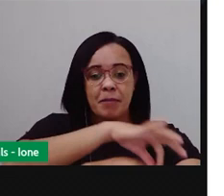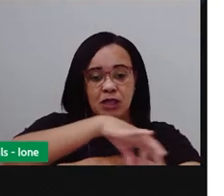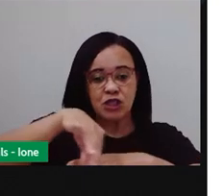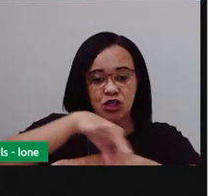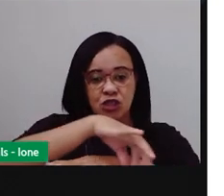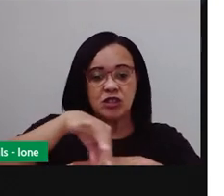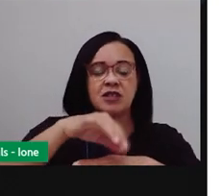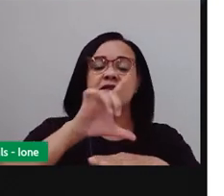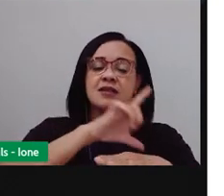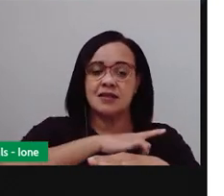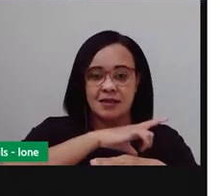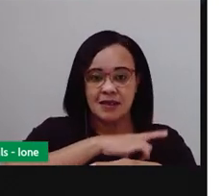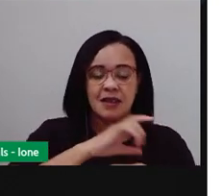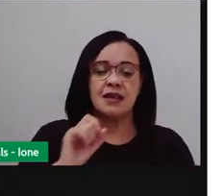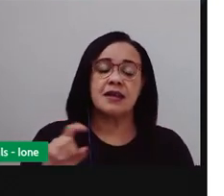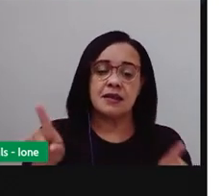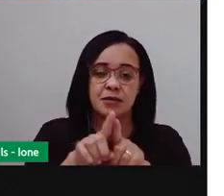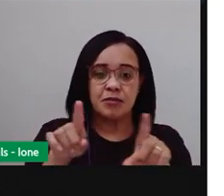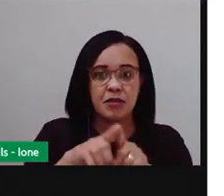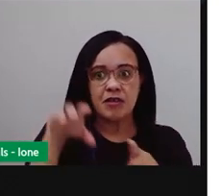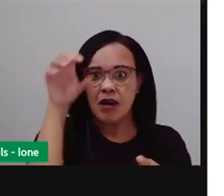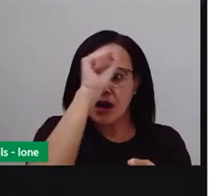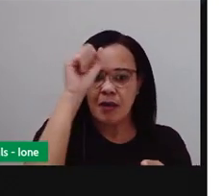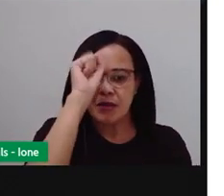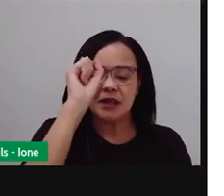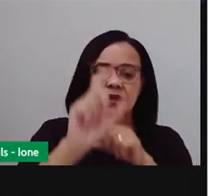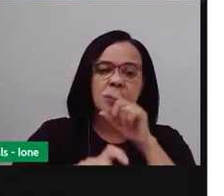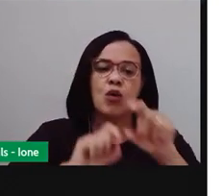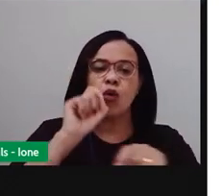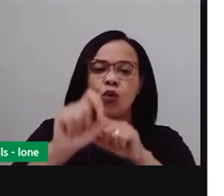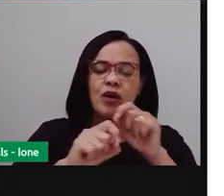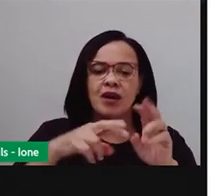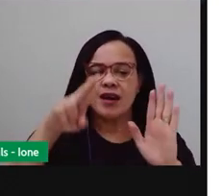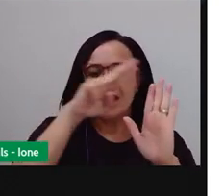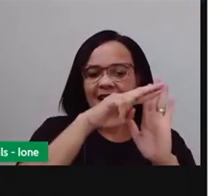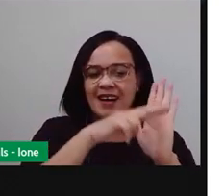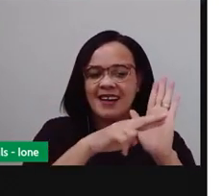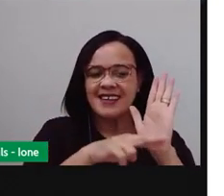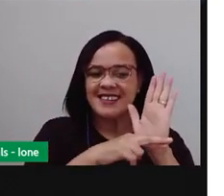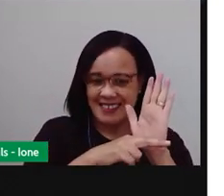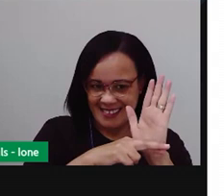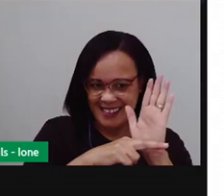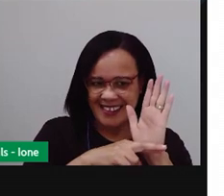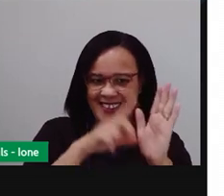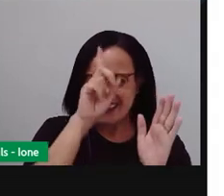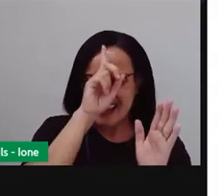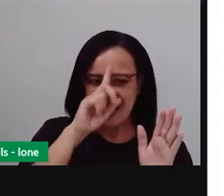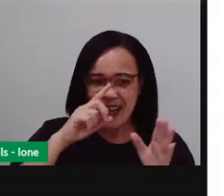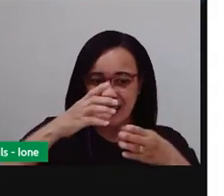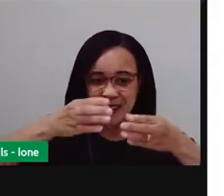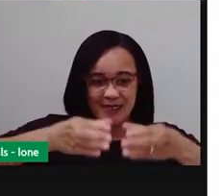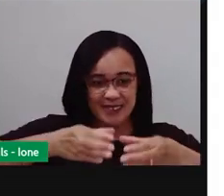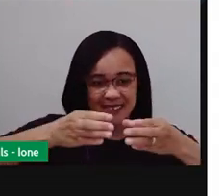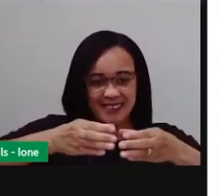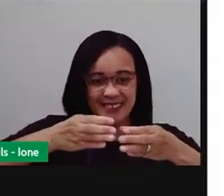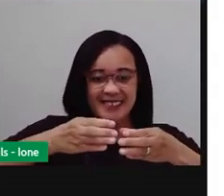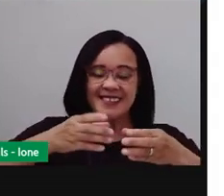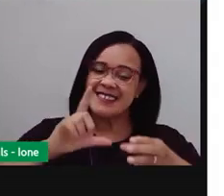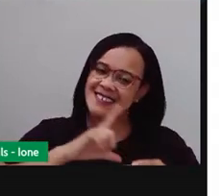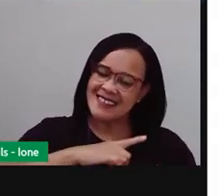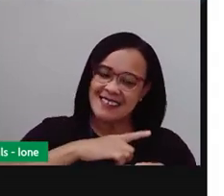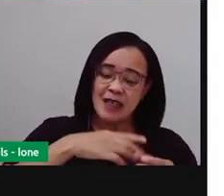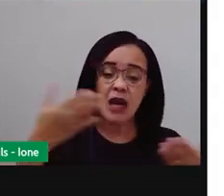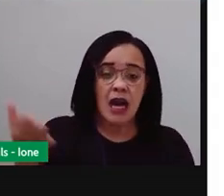E também vai aprender a fazer a receita do cuscuz. Vamos